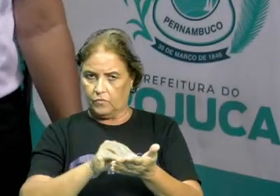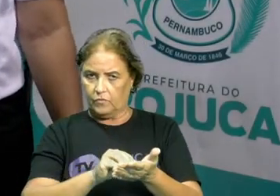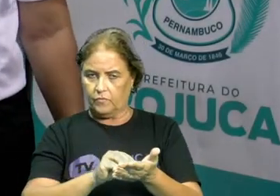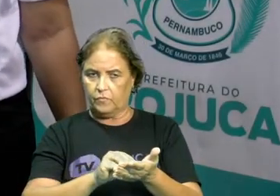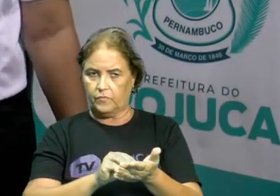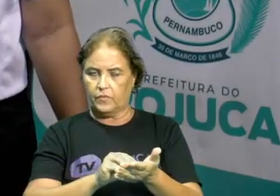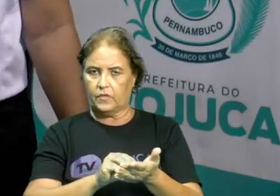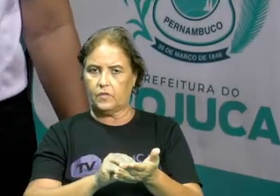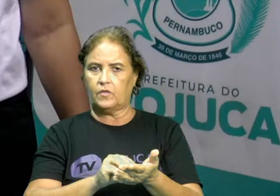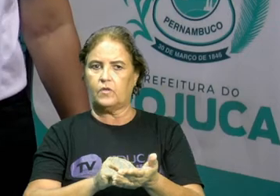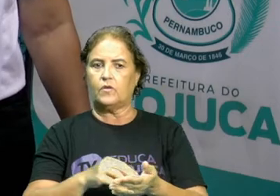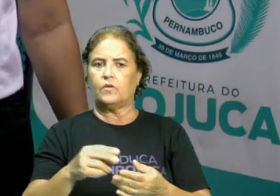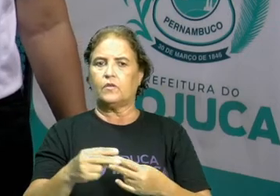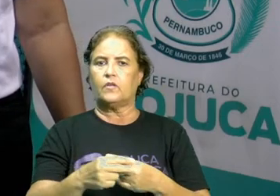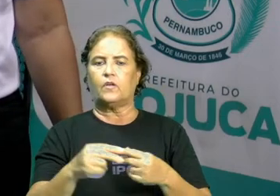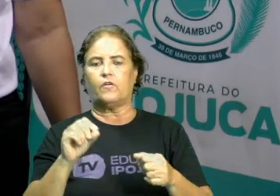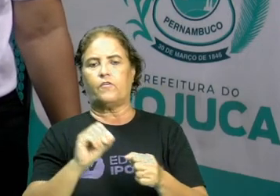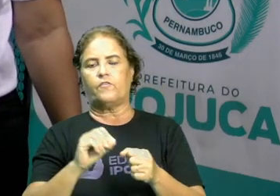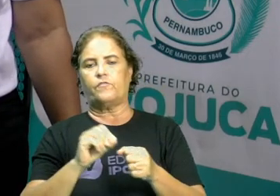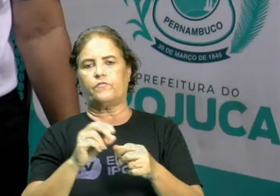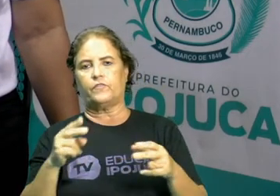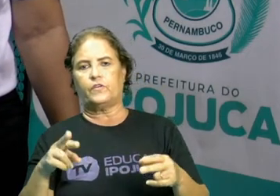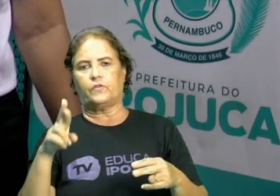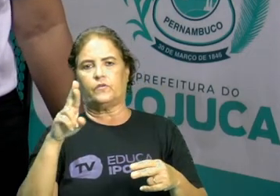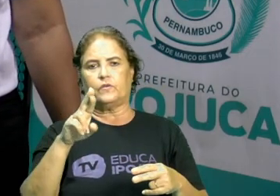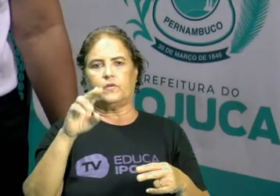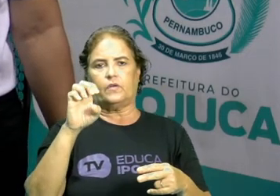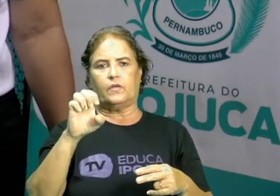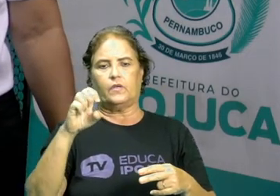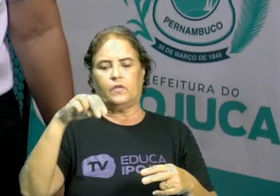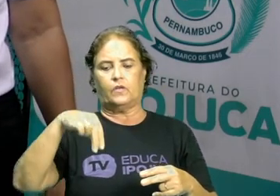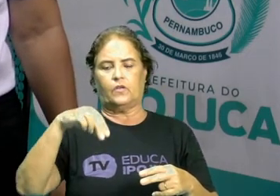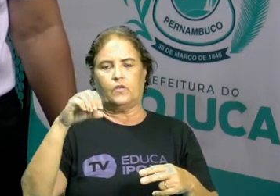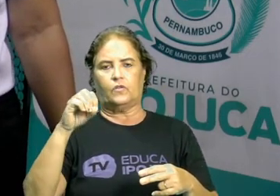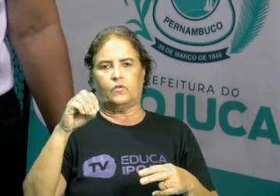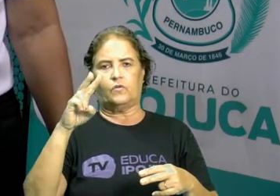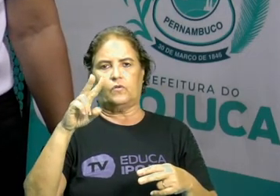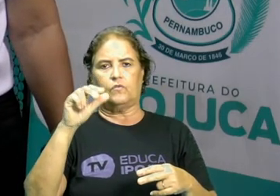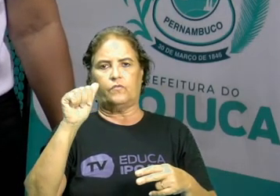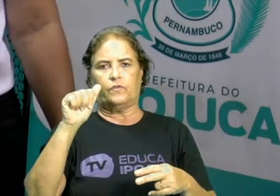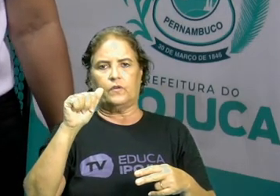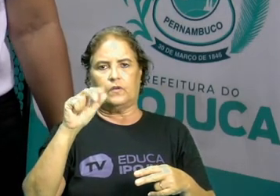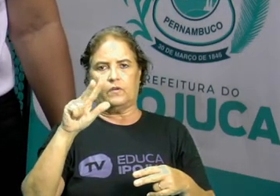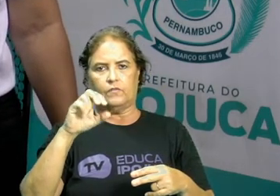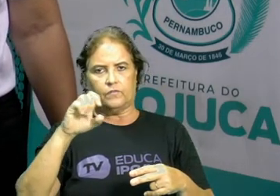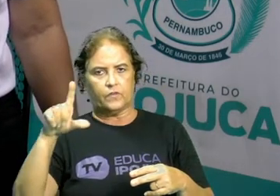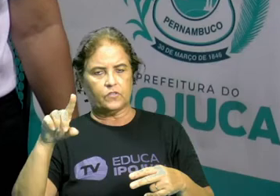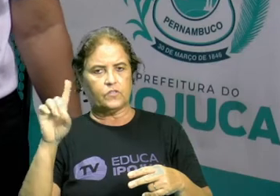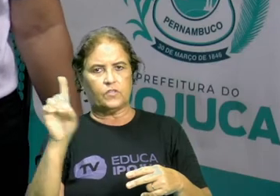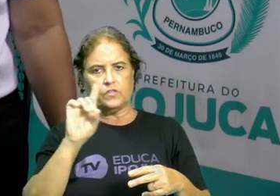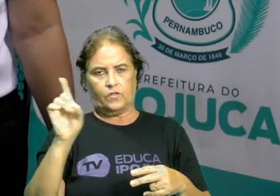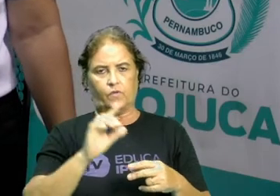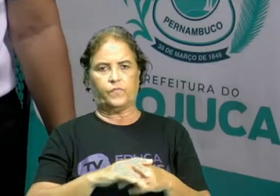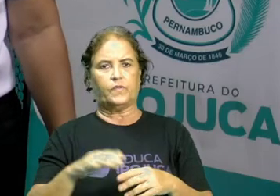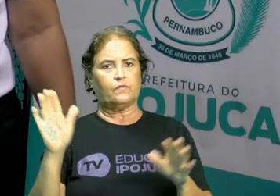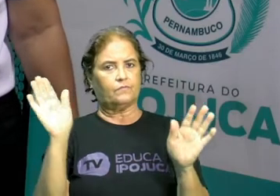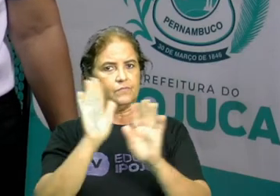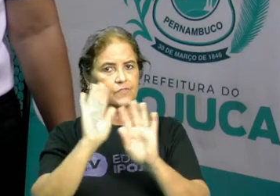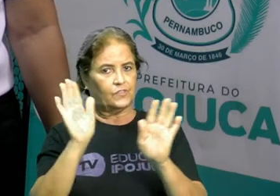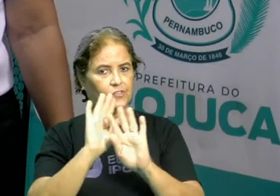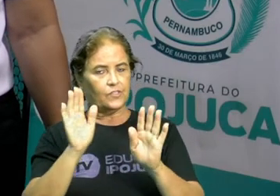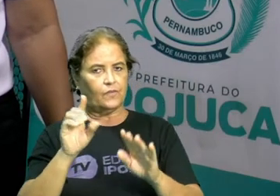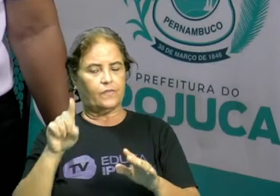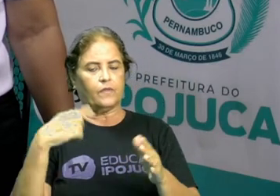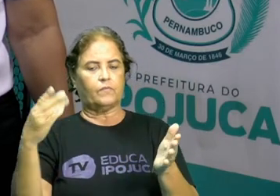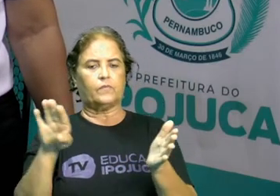renováveis e as que são produzidas com recursos não renováveis. Tchau para vocês. Até a